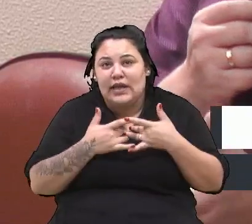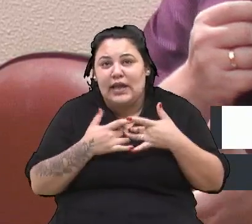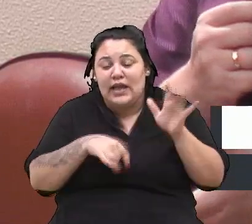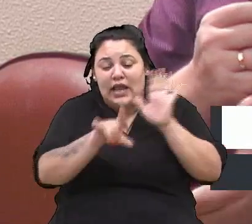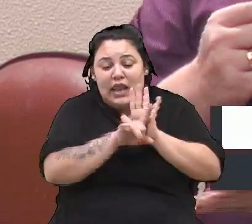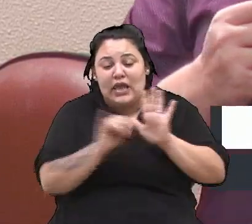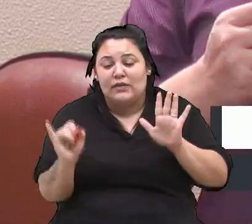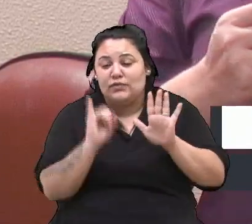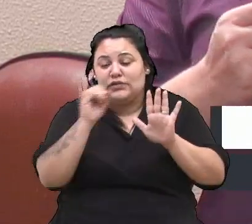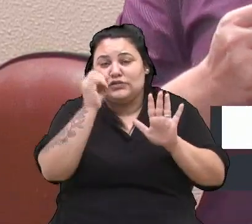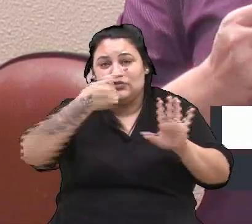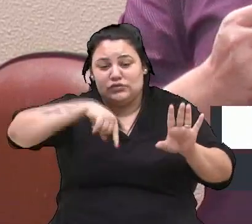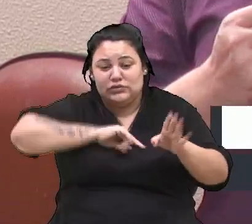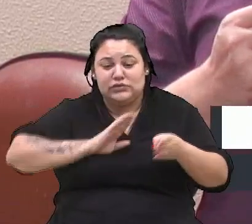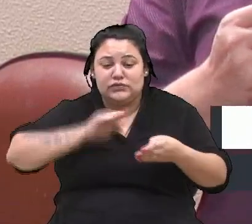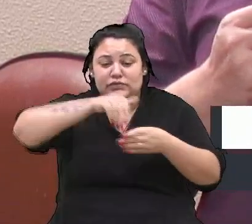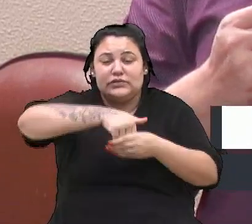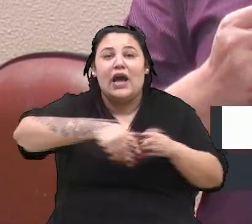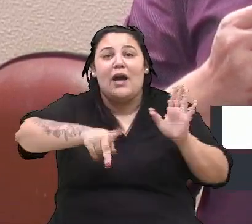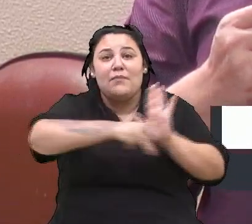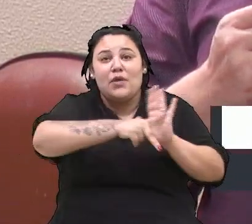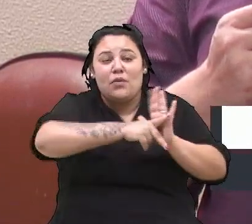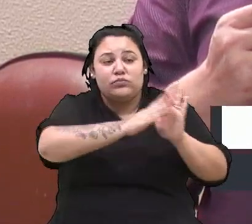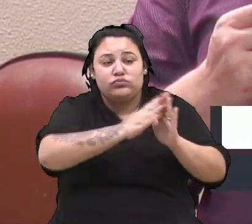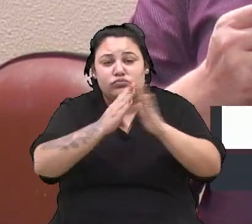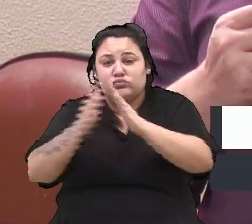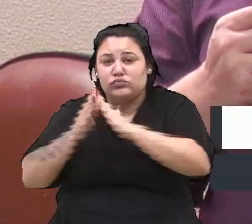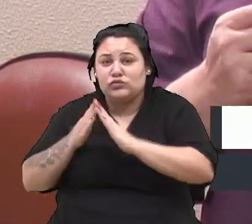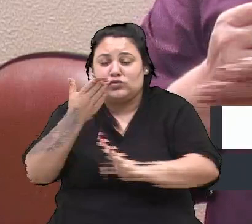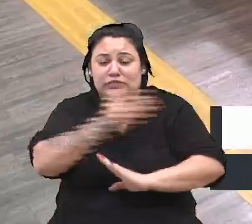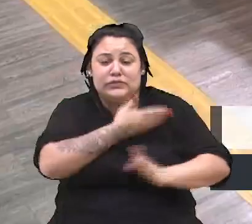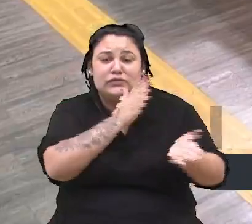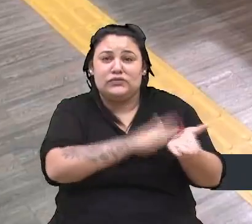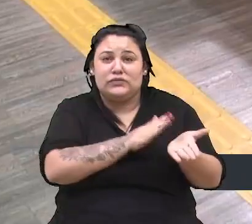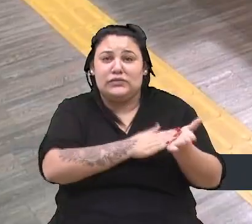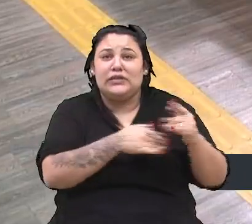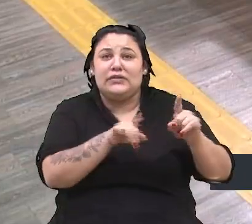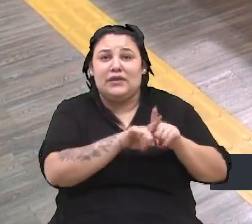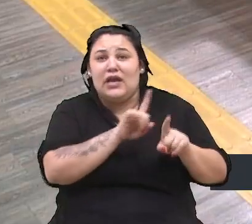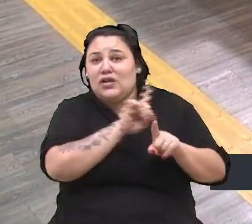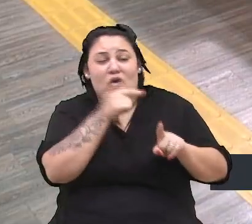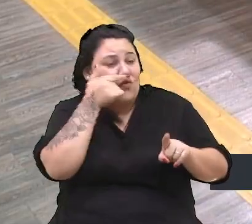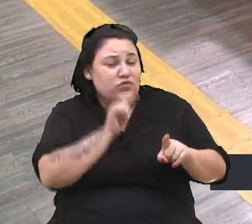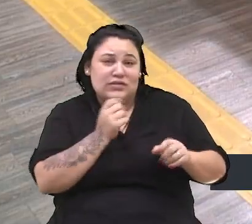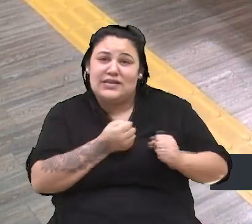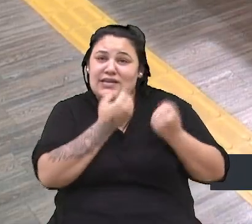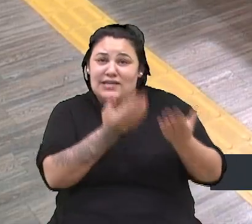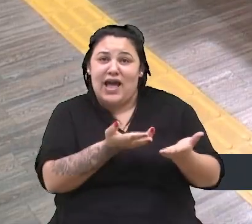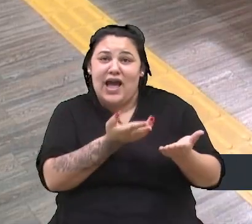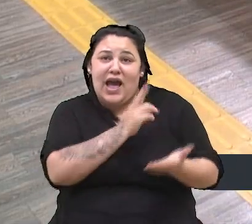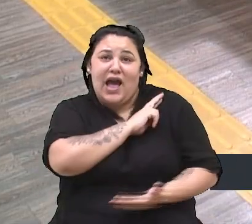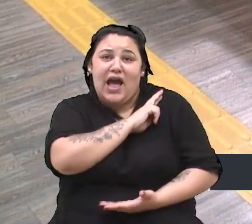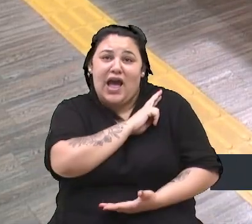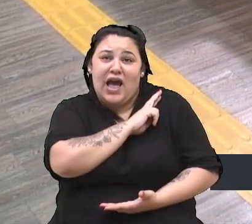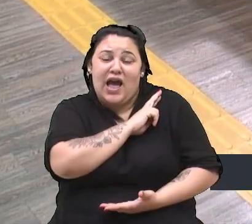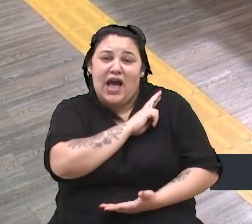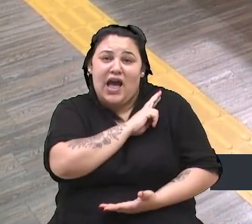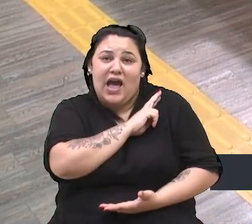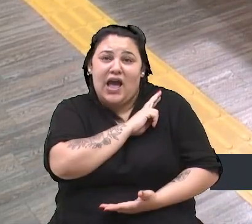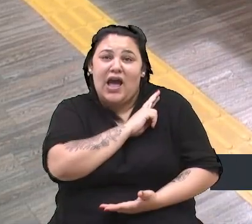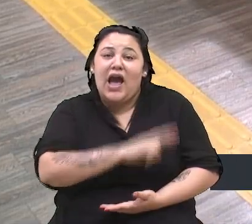vamos votar, a própria vizinhança nossa e os amigos vão cobrar, e nós não vamos conseguir dar a resposta positiva, que é